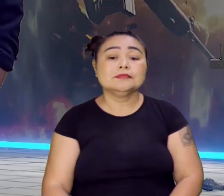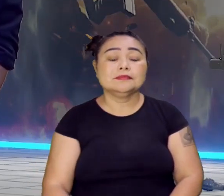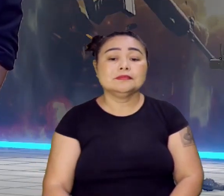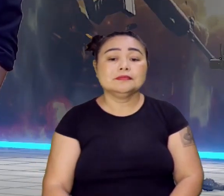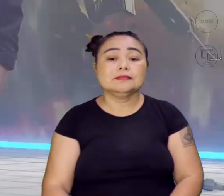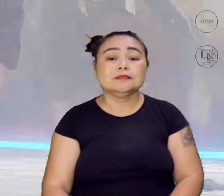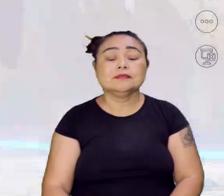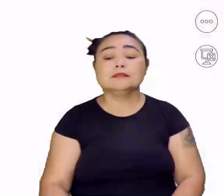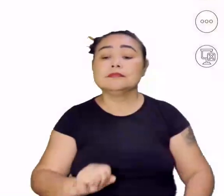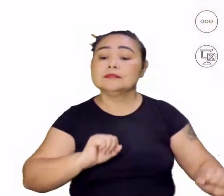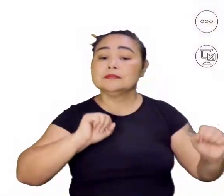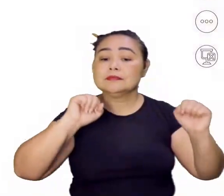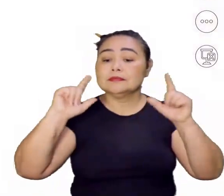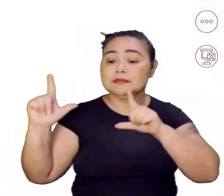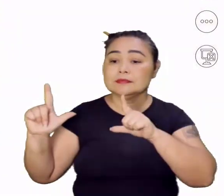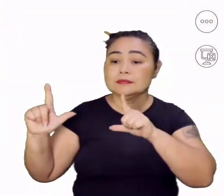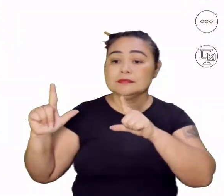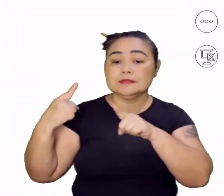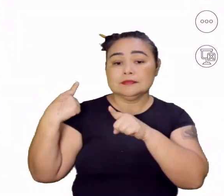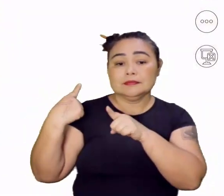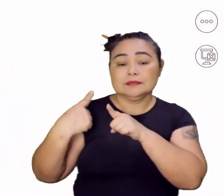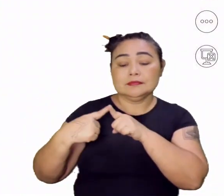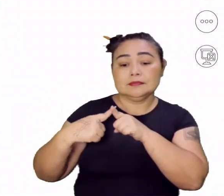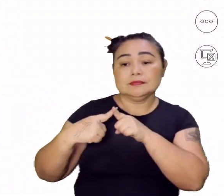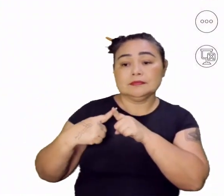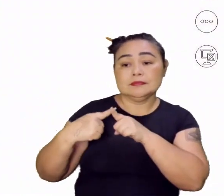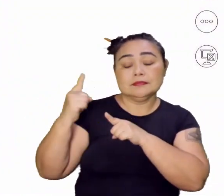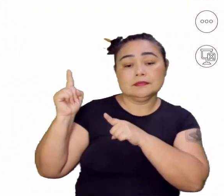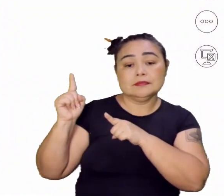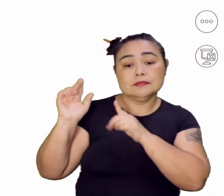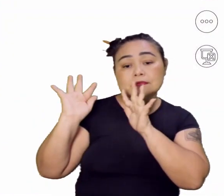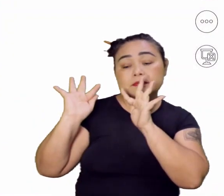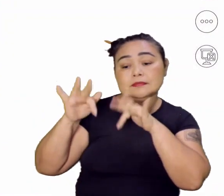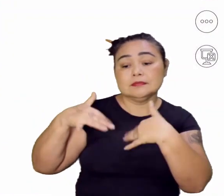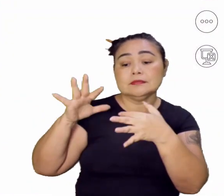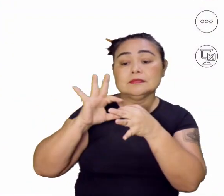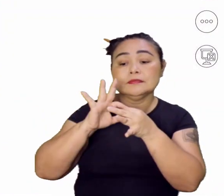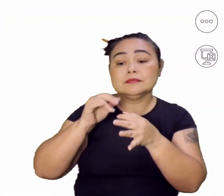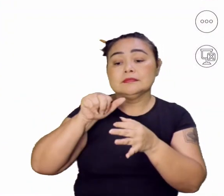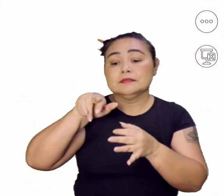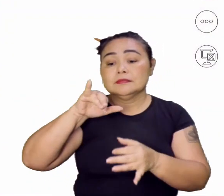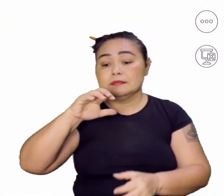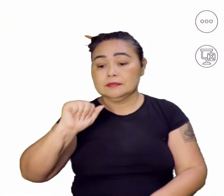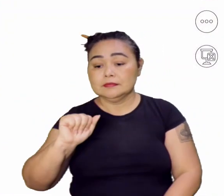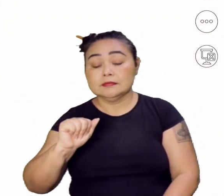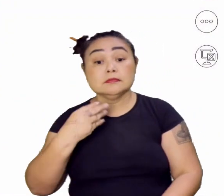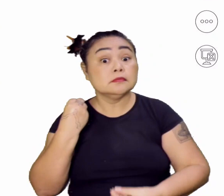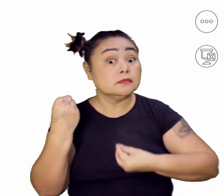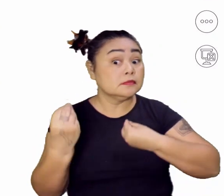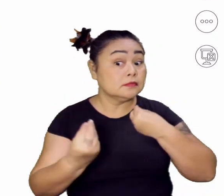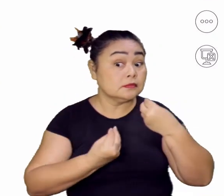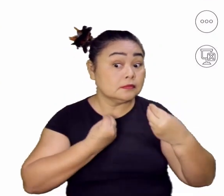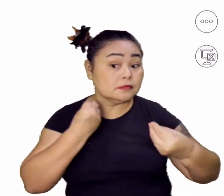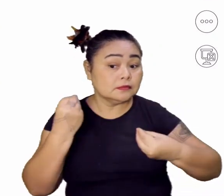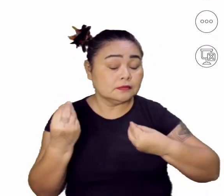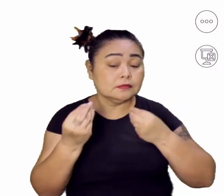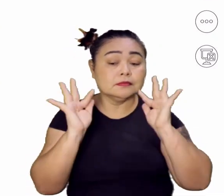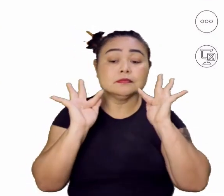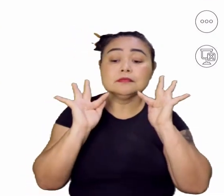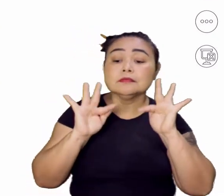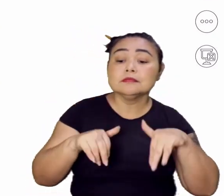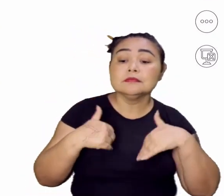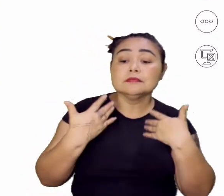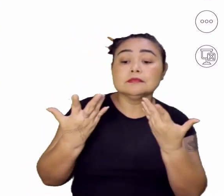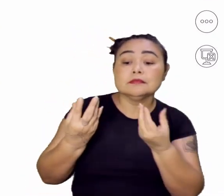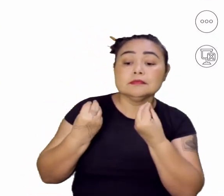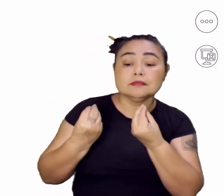Tela para vocês aí, porque nós estamos vendo aqui o fim da União Ibérica. Como é que se dá o fim dessa União Ibérica?